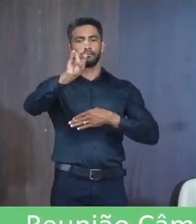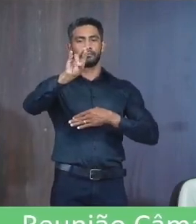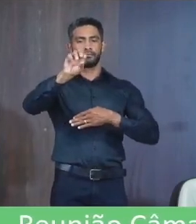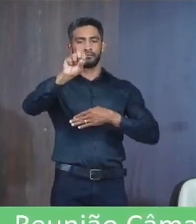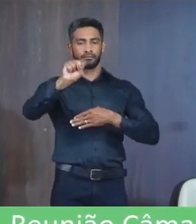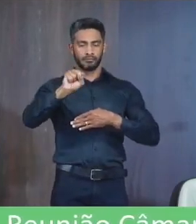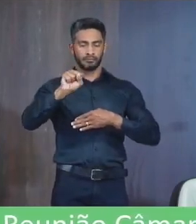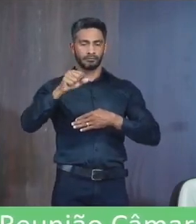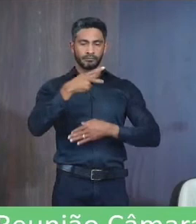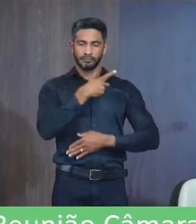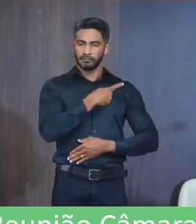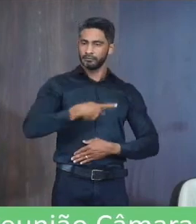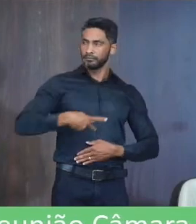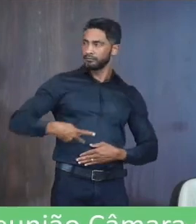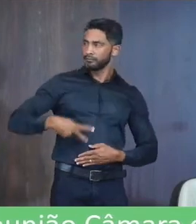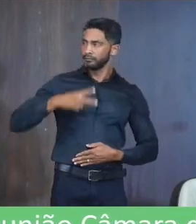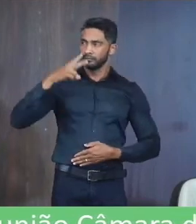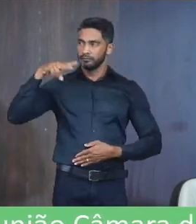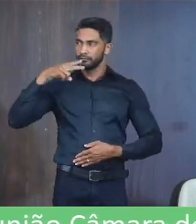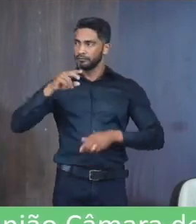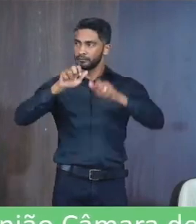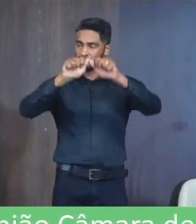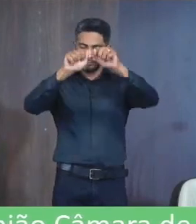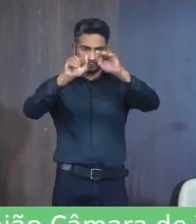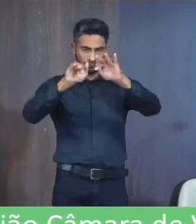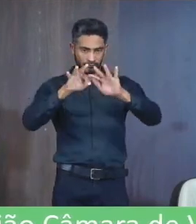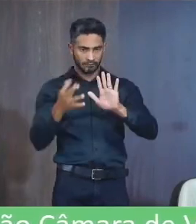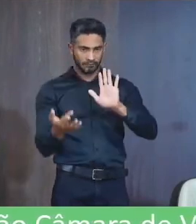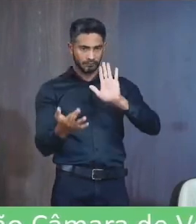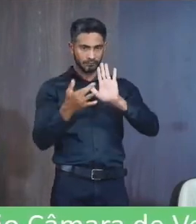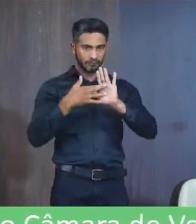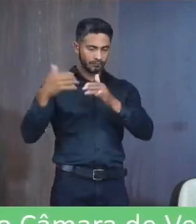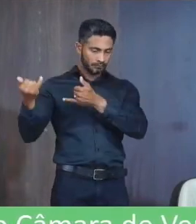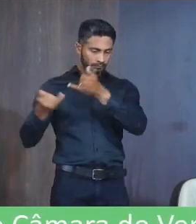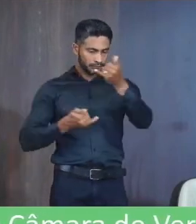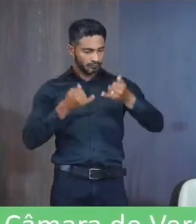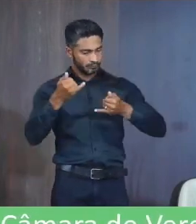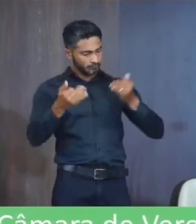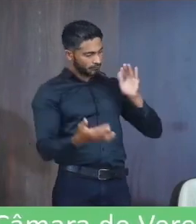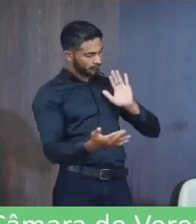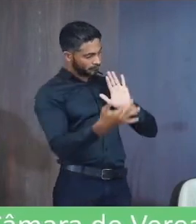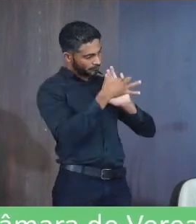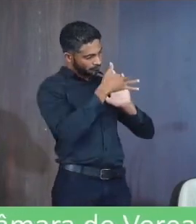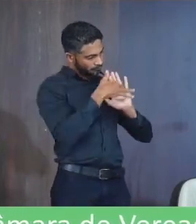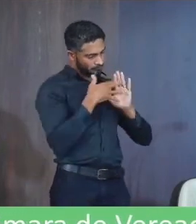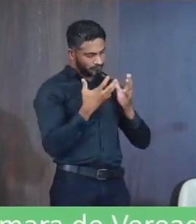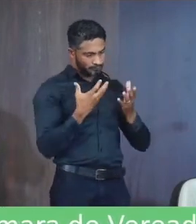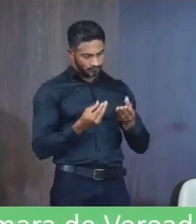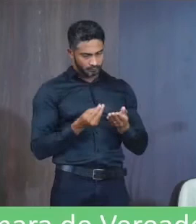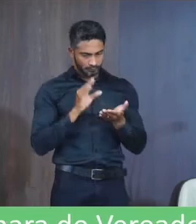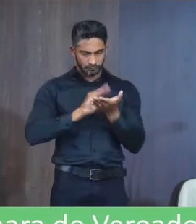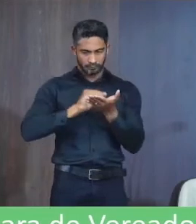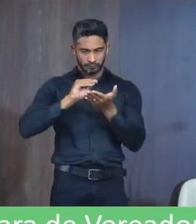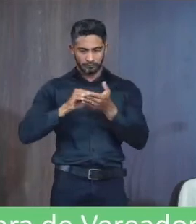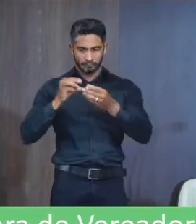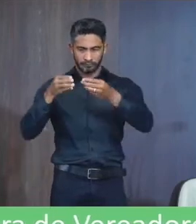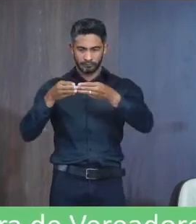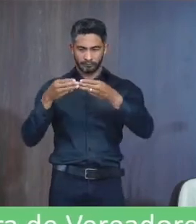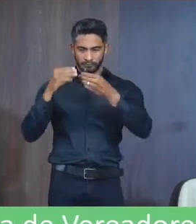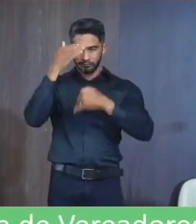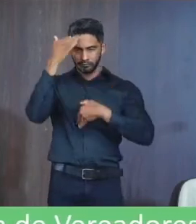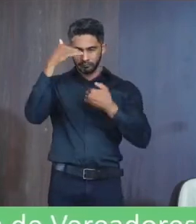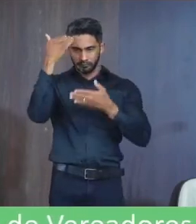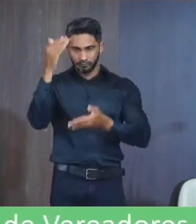Excelentíssimo Senhor Presidente O vereador Subassinado Vem após ouvir Do plenário Na forma regimental Requerer Concha em ata Moção com voto De